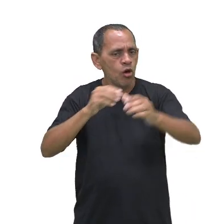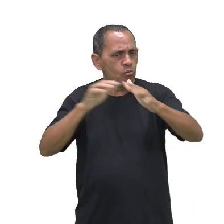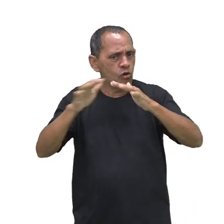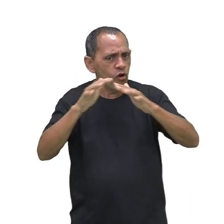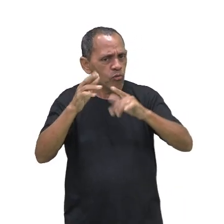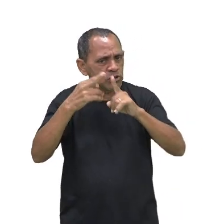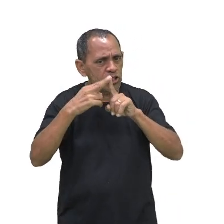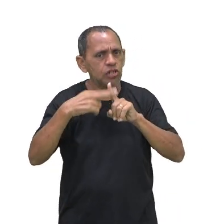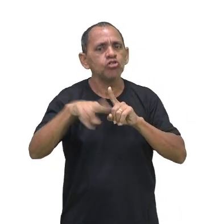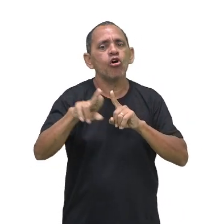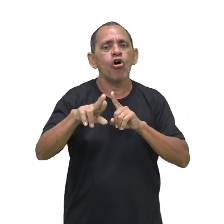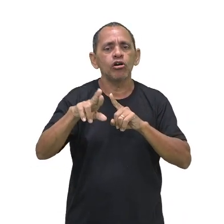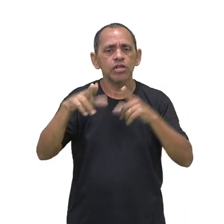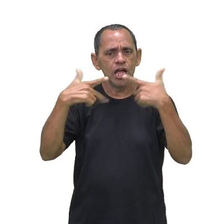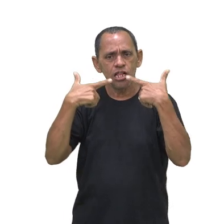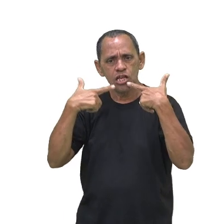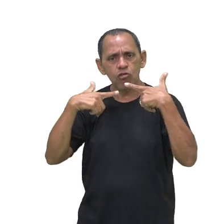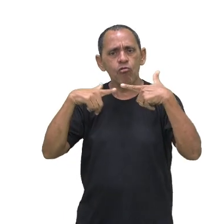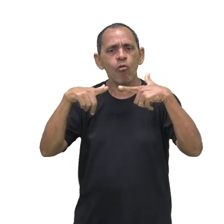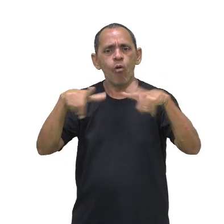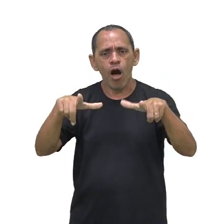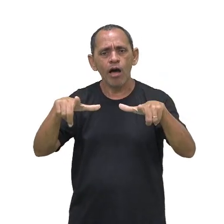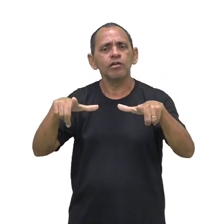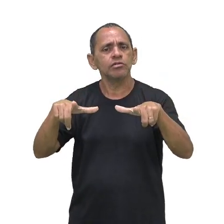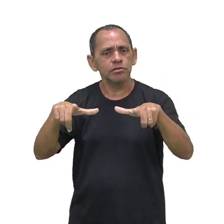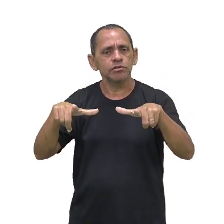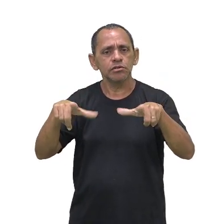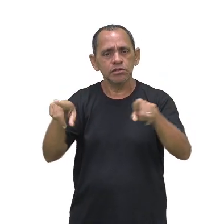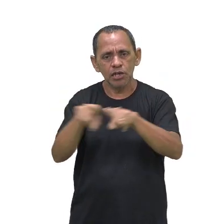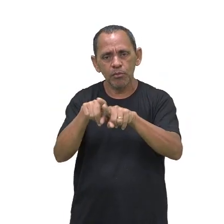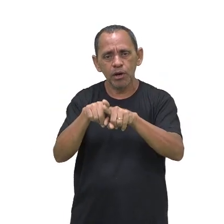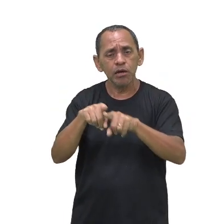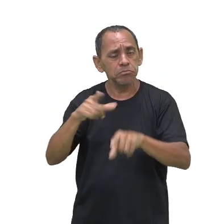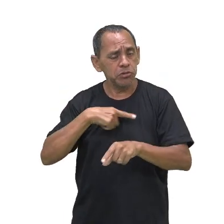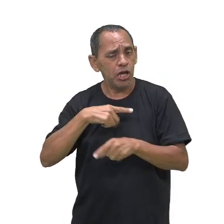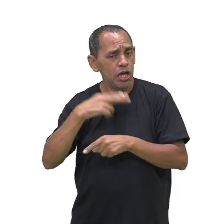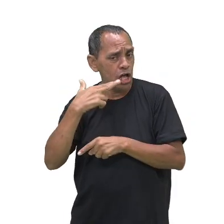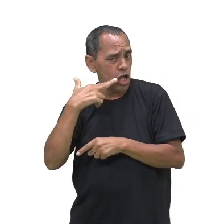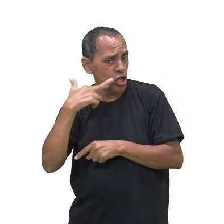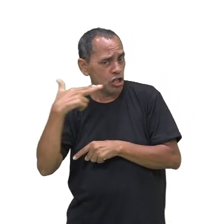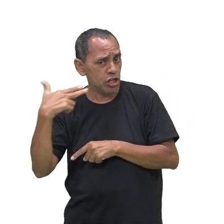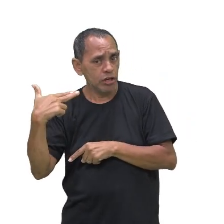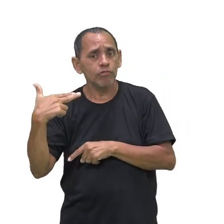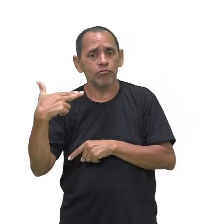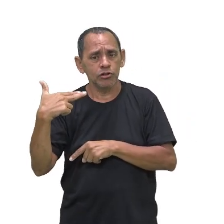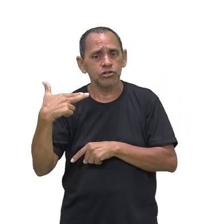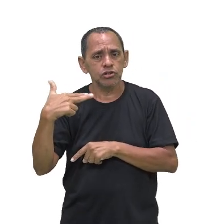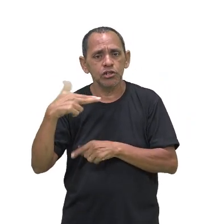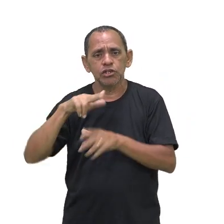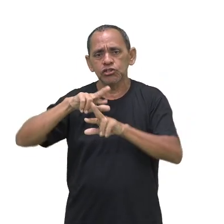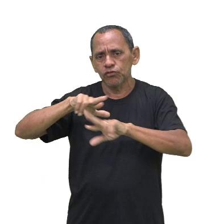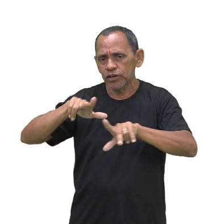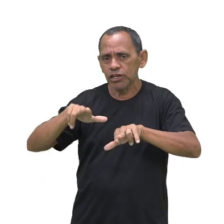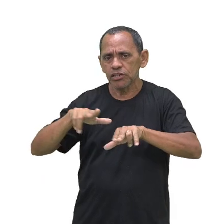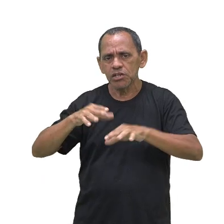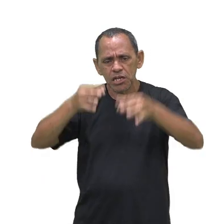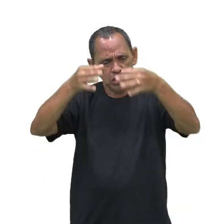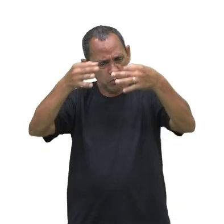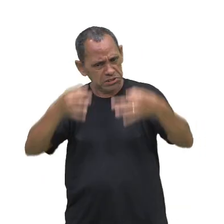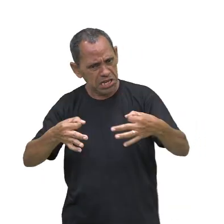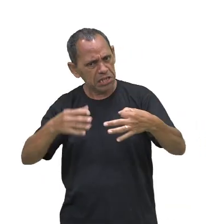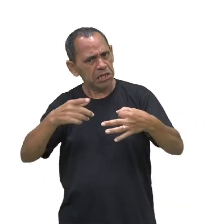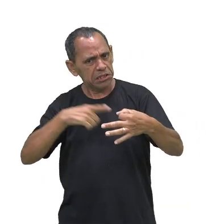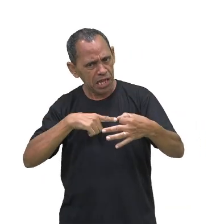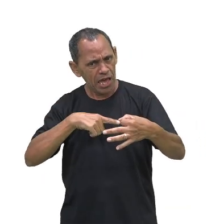linguagem. Existem línguas muito diferentes. Existe uma certa e uma errada? Alguém já ouviu